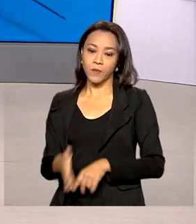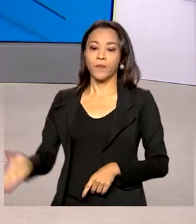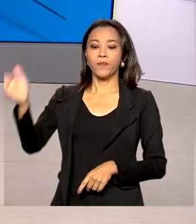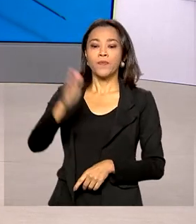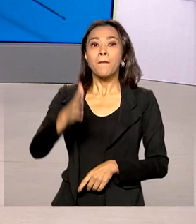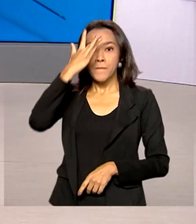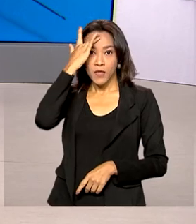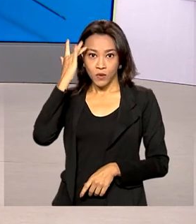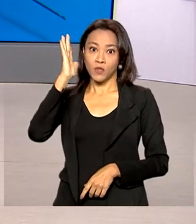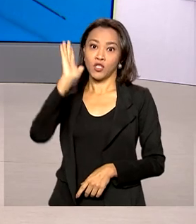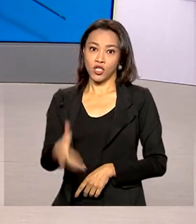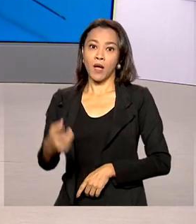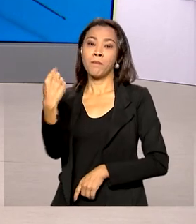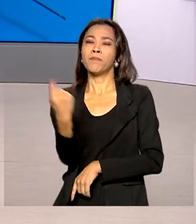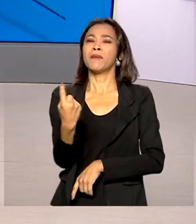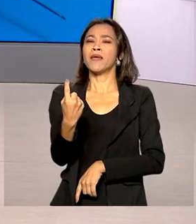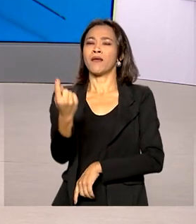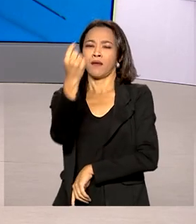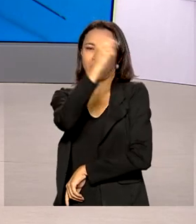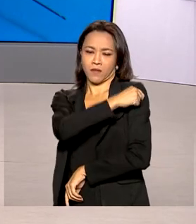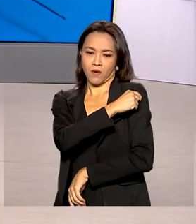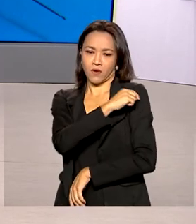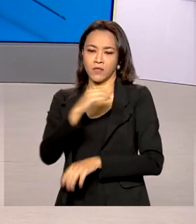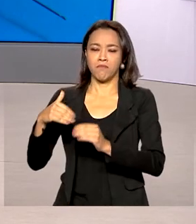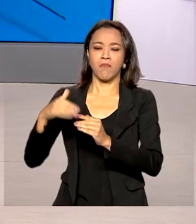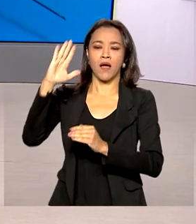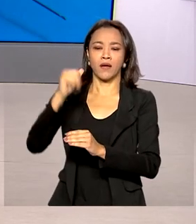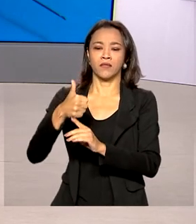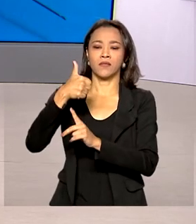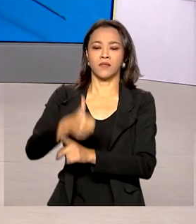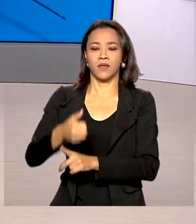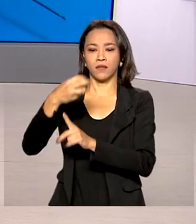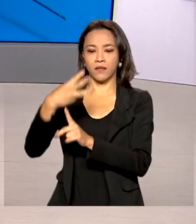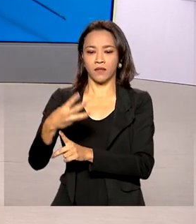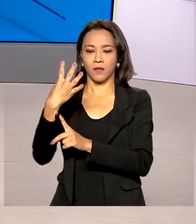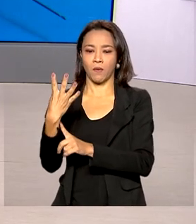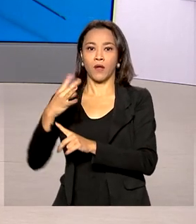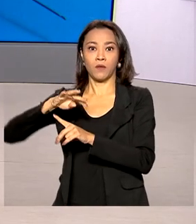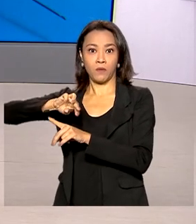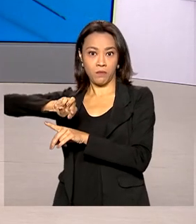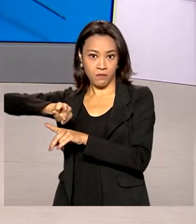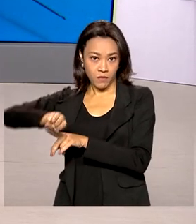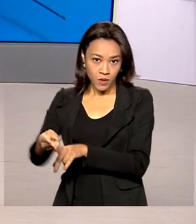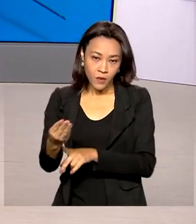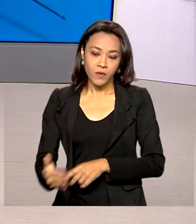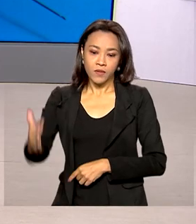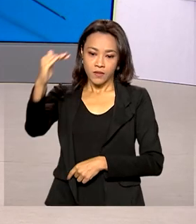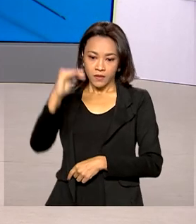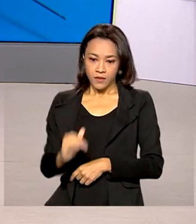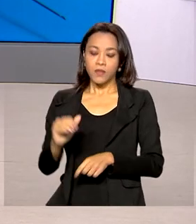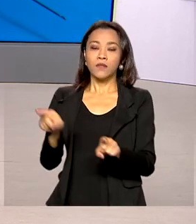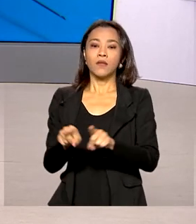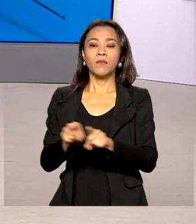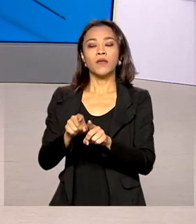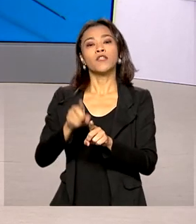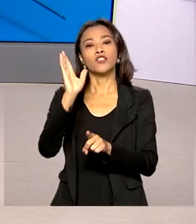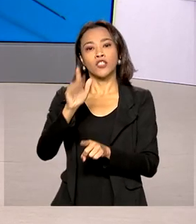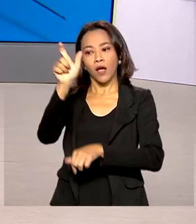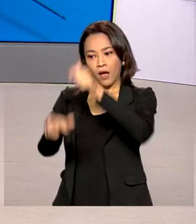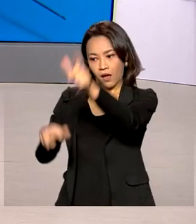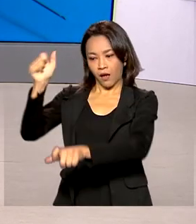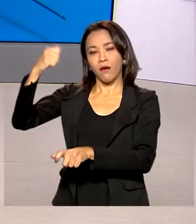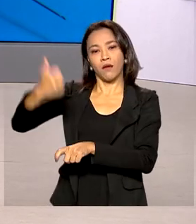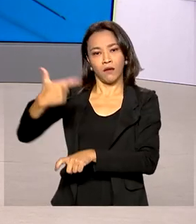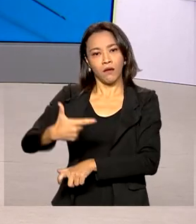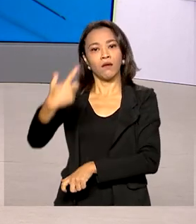pessoas que tomaram a primeira dose ultrapassam 134 milhões e o número de brasileiros que tomaram aí a segunda